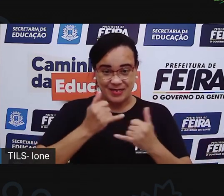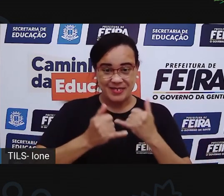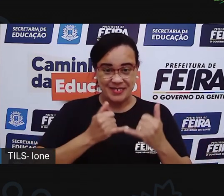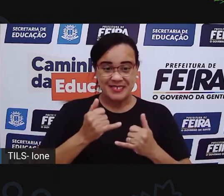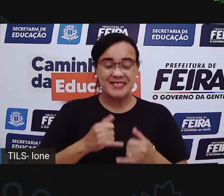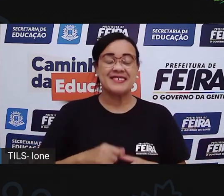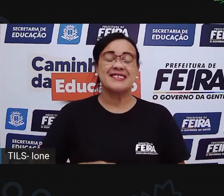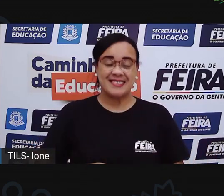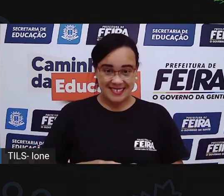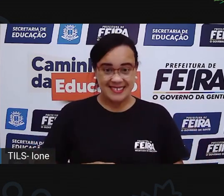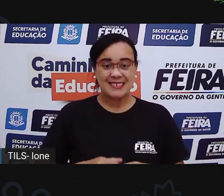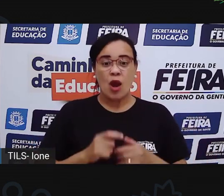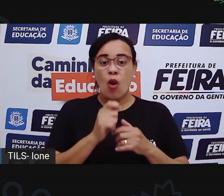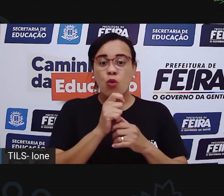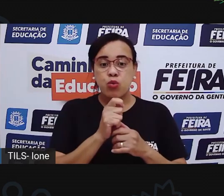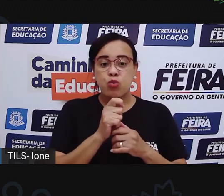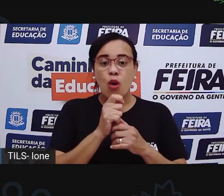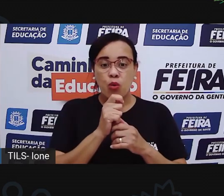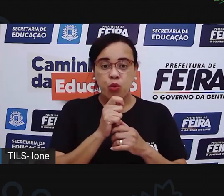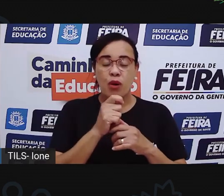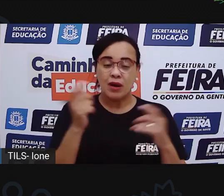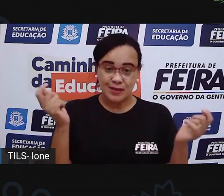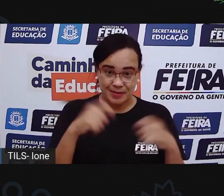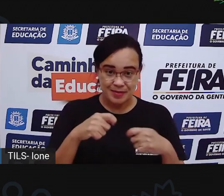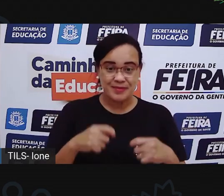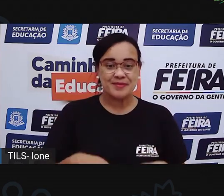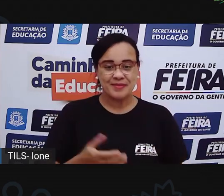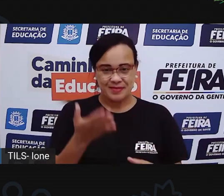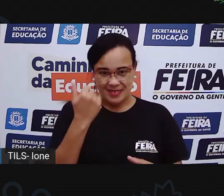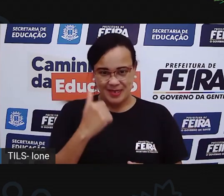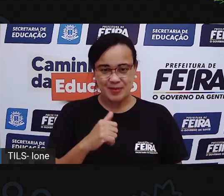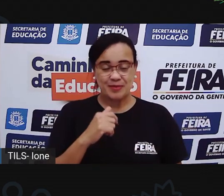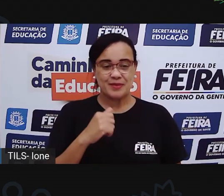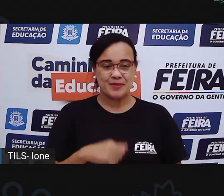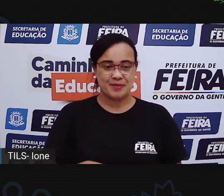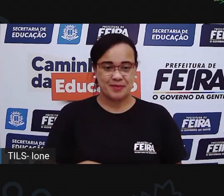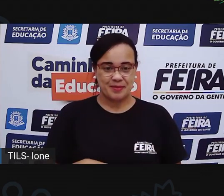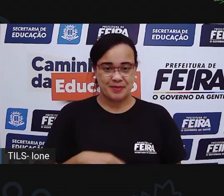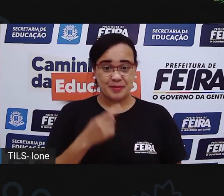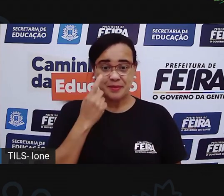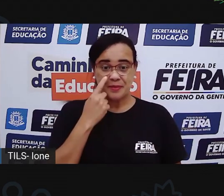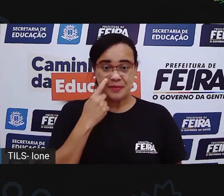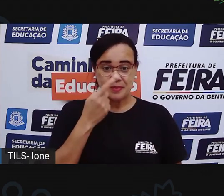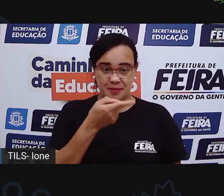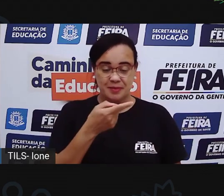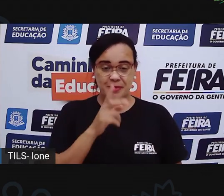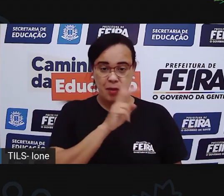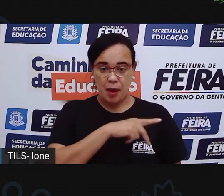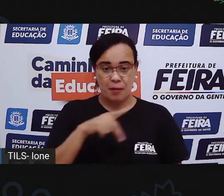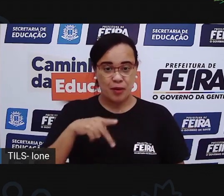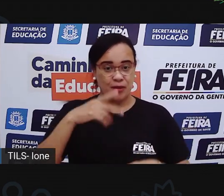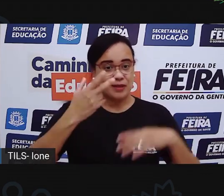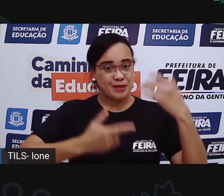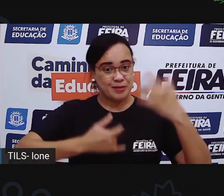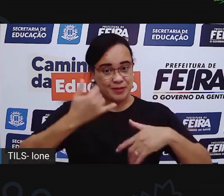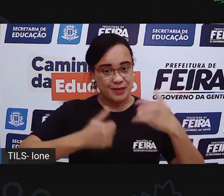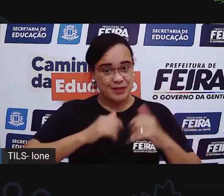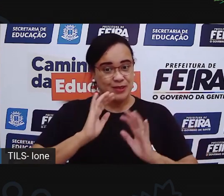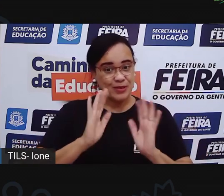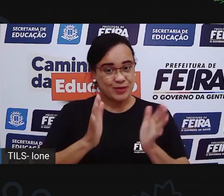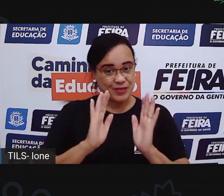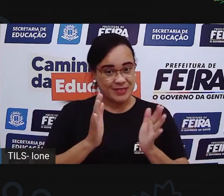fazer bolinhas de sabão. Vamos lá. Então, como a Pro falou com vocês lá nas